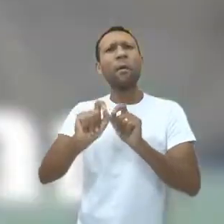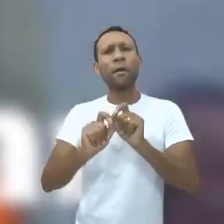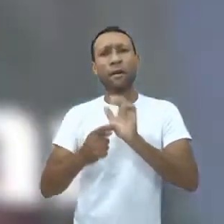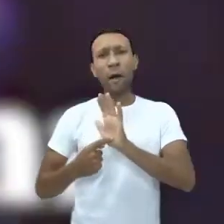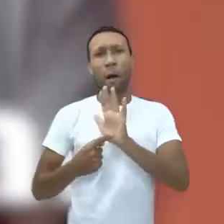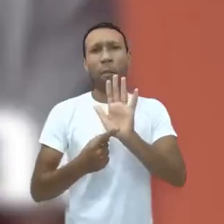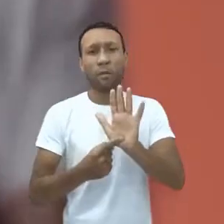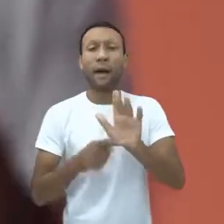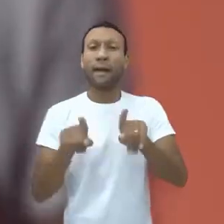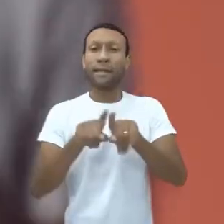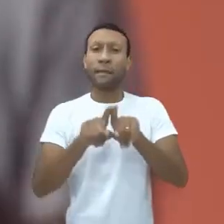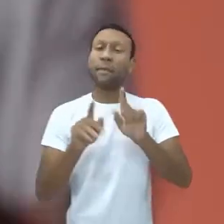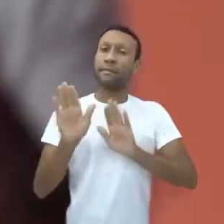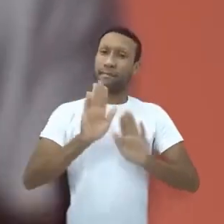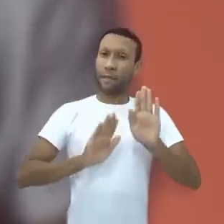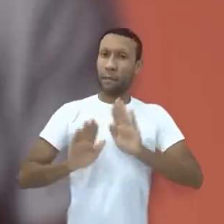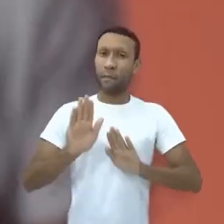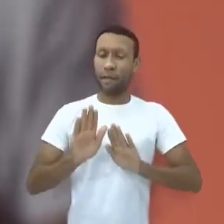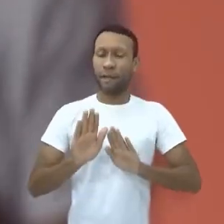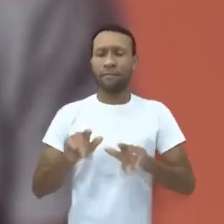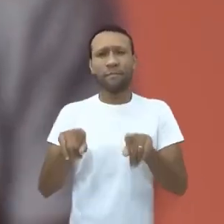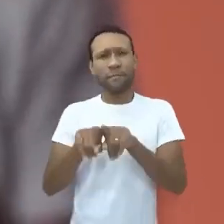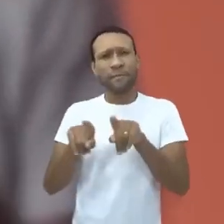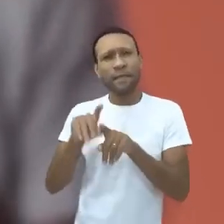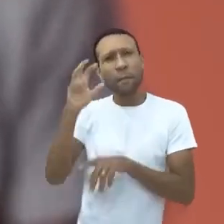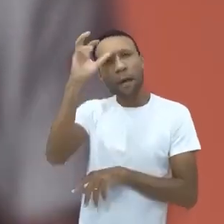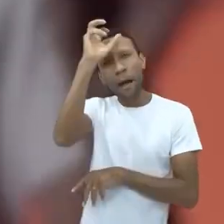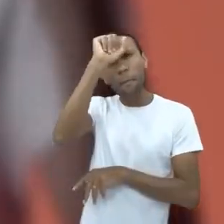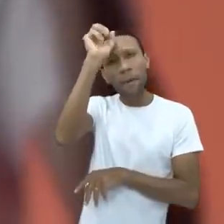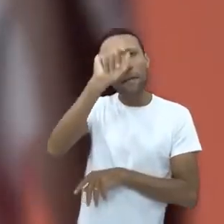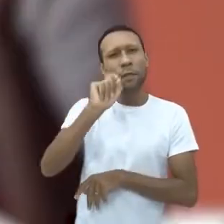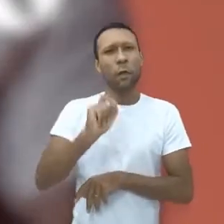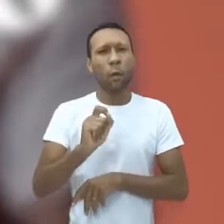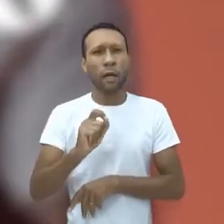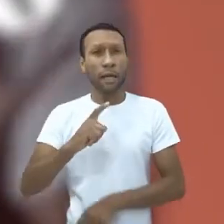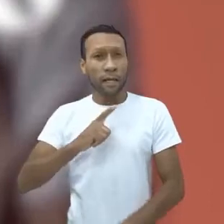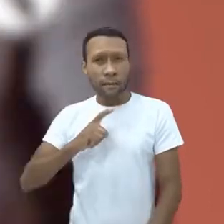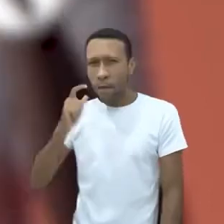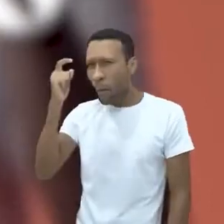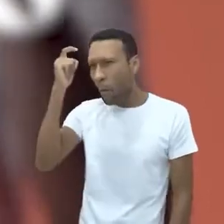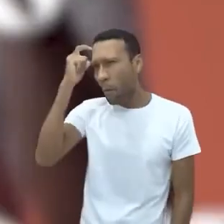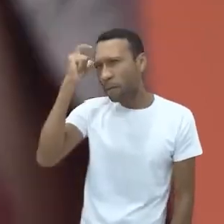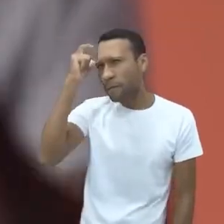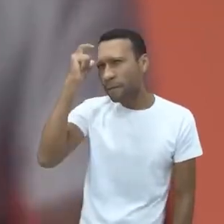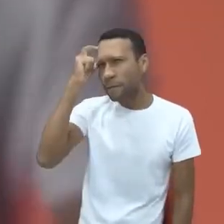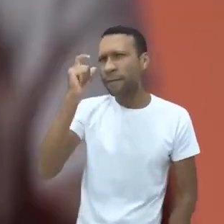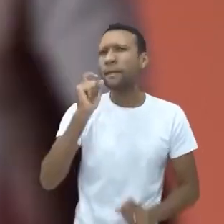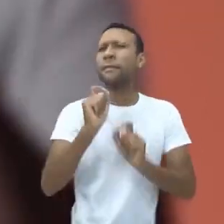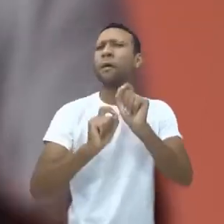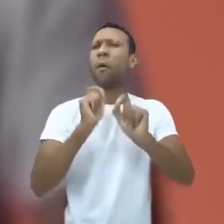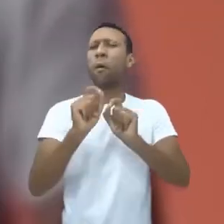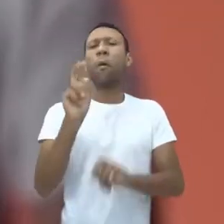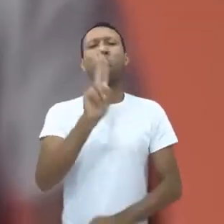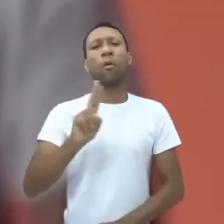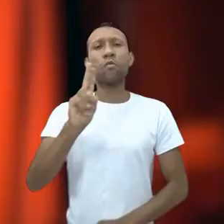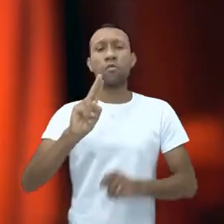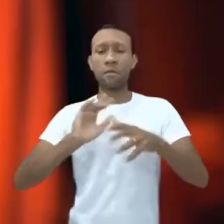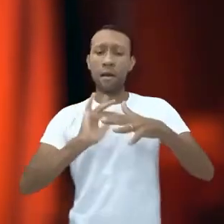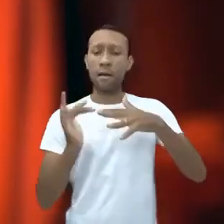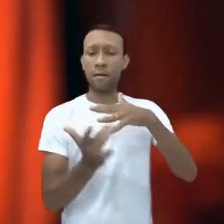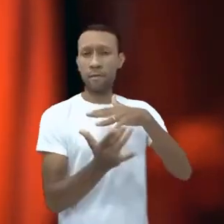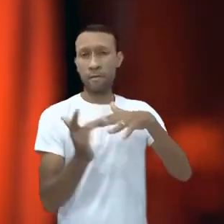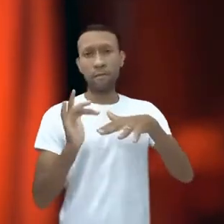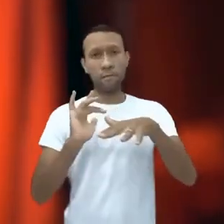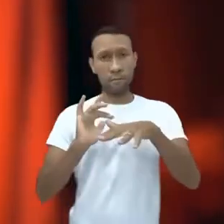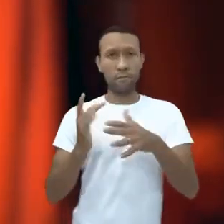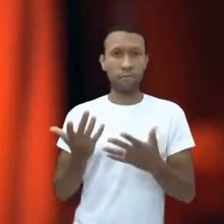pelo surgimento de redes sociais. Não é com o início da internet, é com o início das redes sociais, início desse novo século. Mas isso também tem um comportamento social,